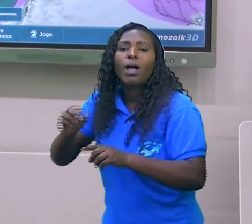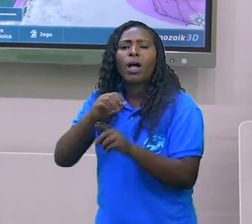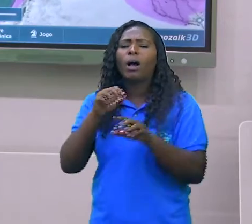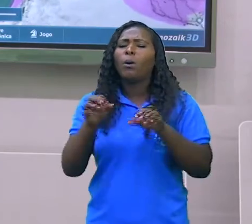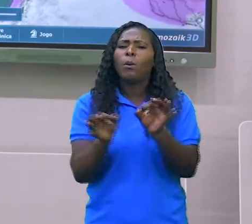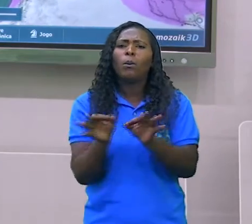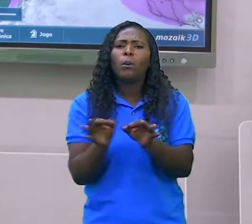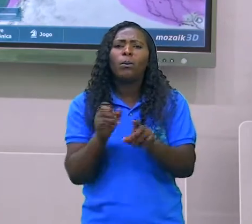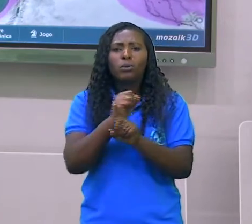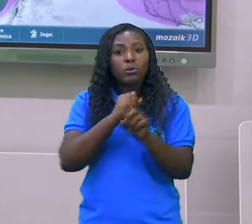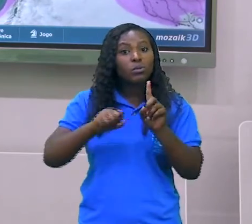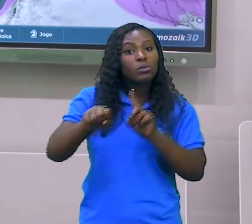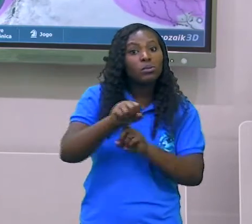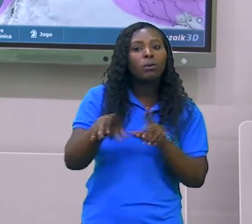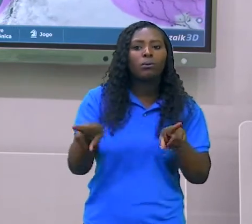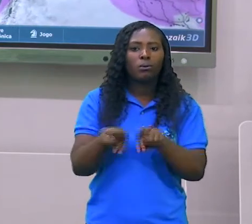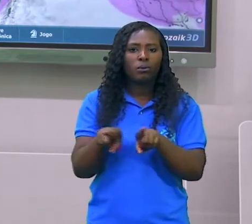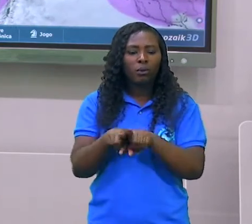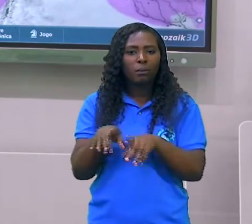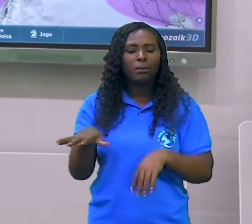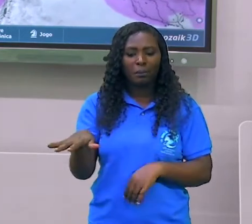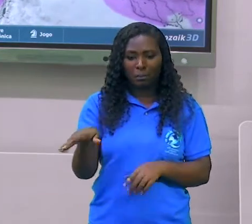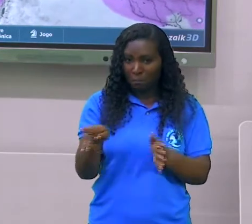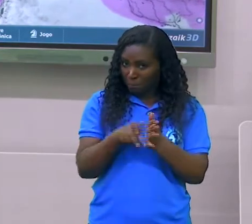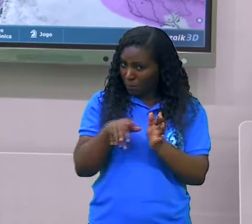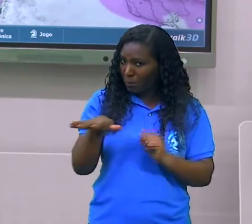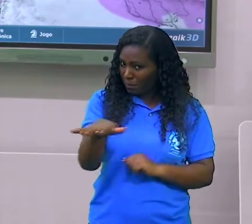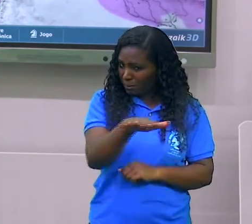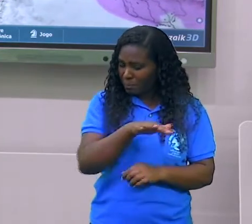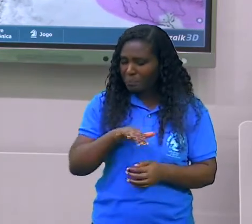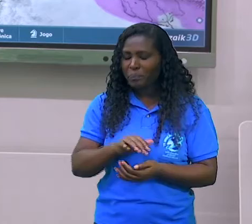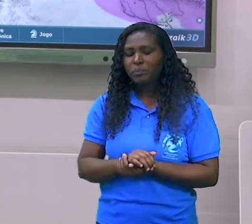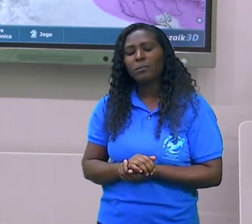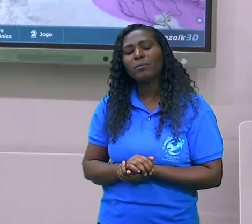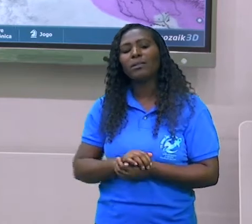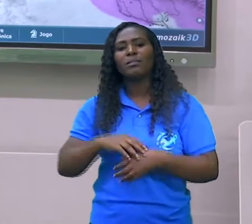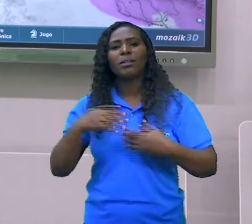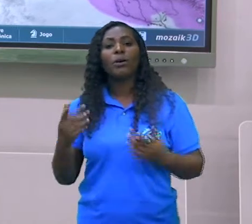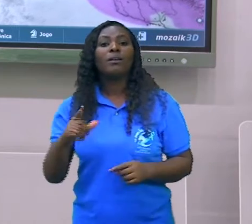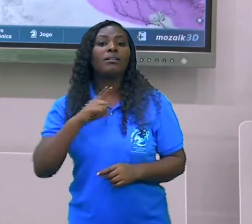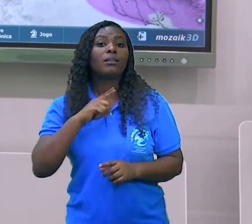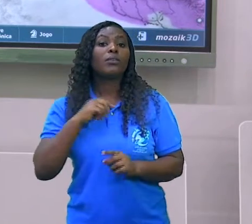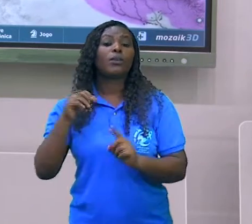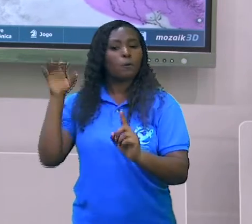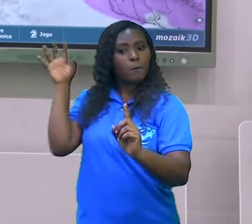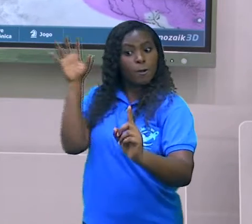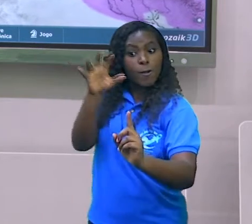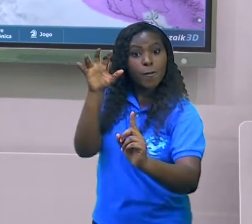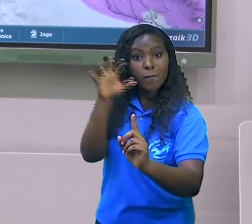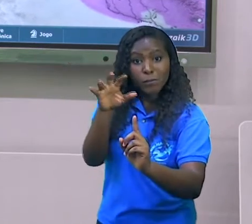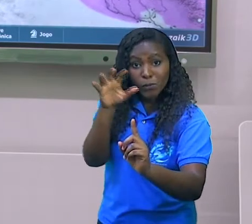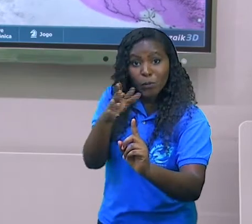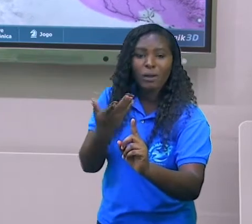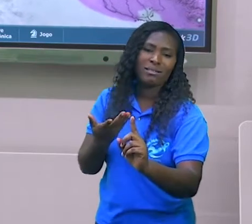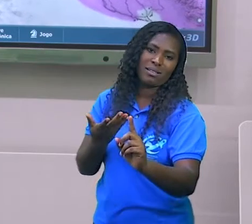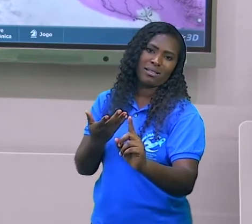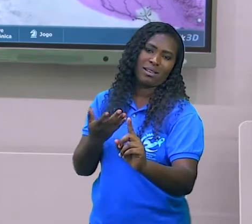Então, teve uma influência, não uma ruptura dentro das